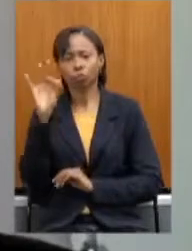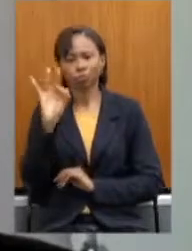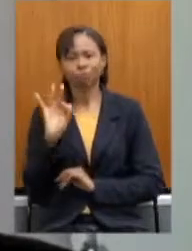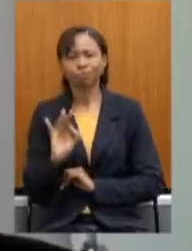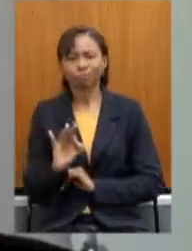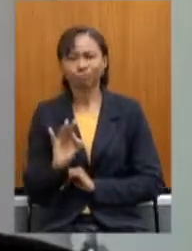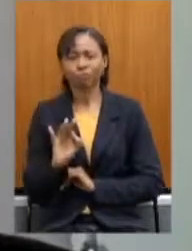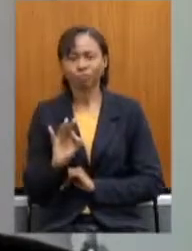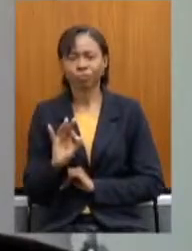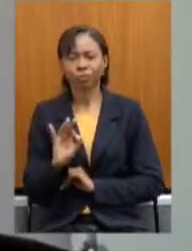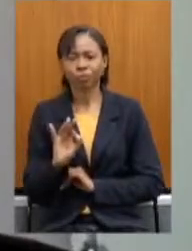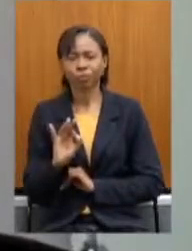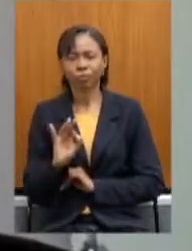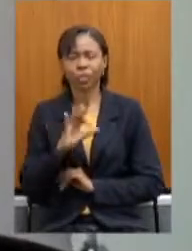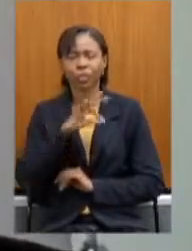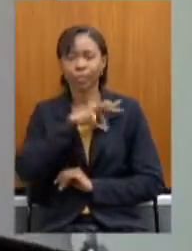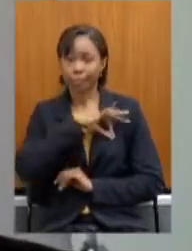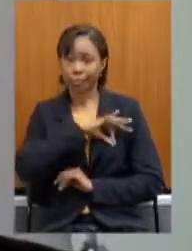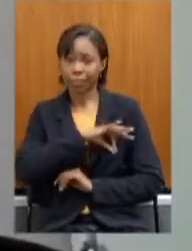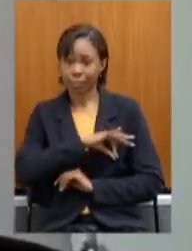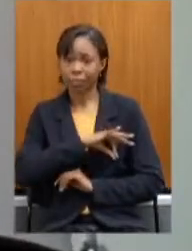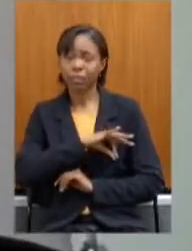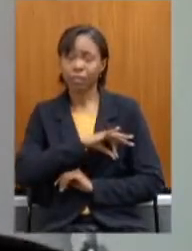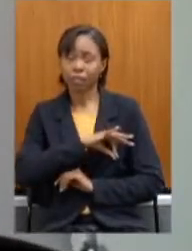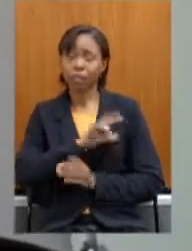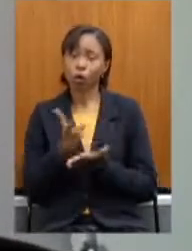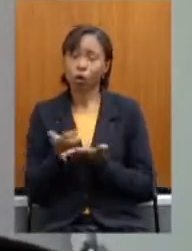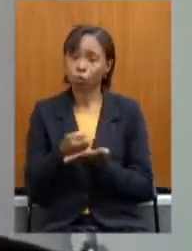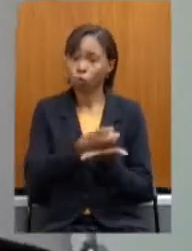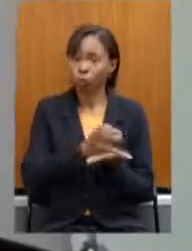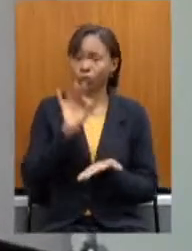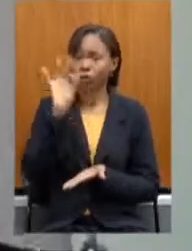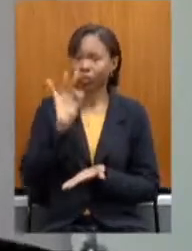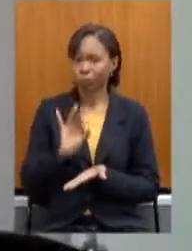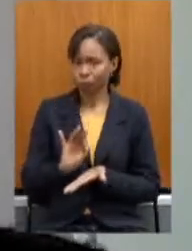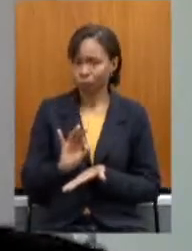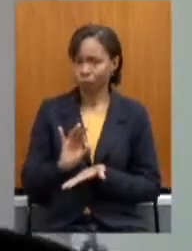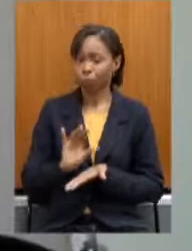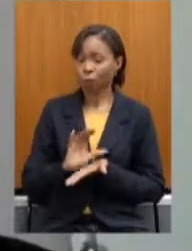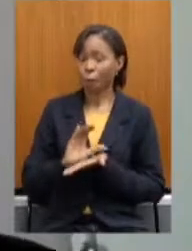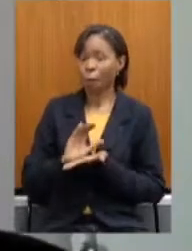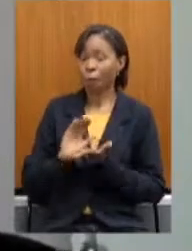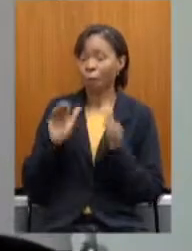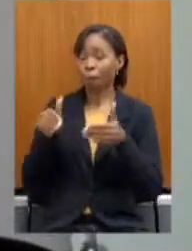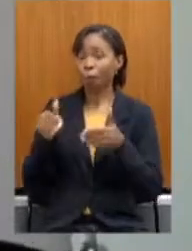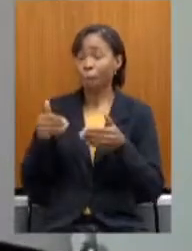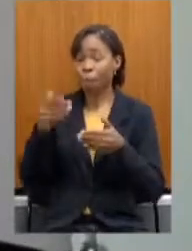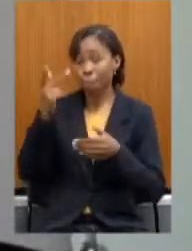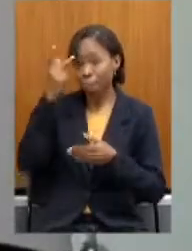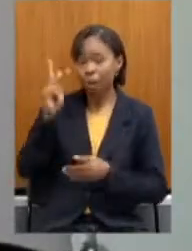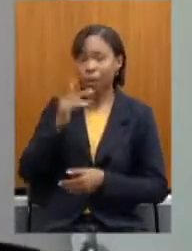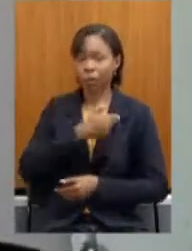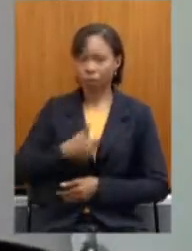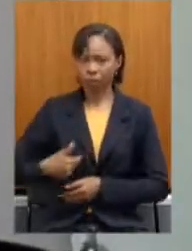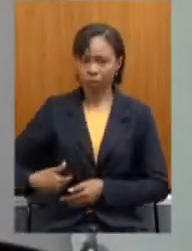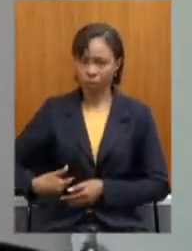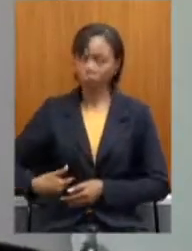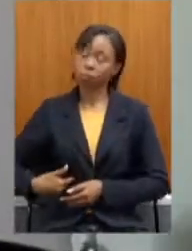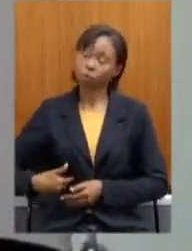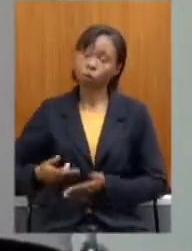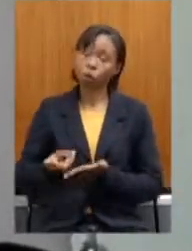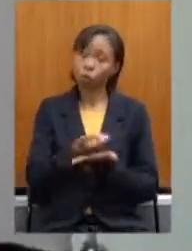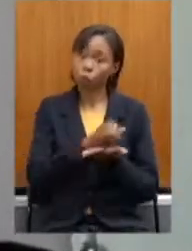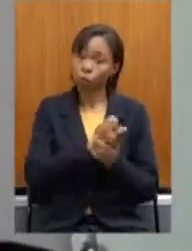das rendas comprometidas com tributos devidos ao Estado. Lembrando que a contribuição social é competência do